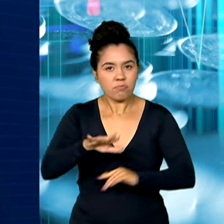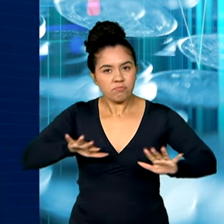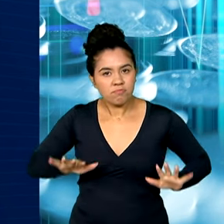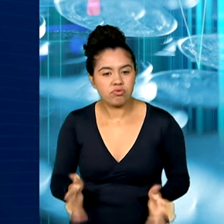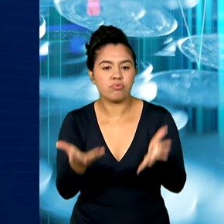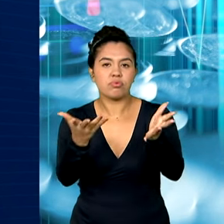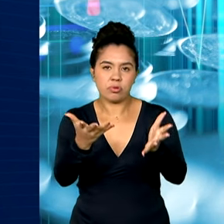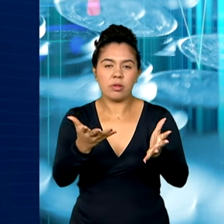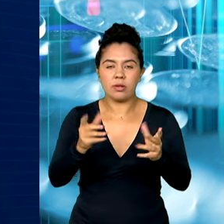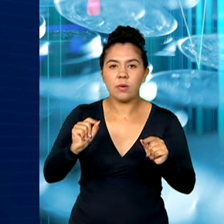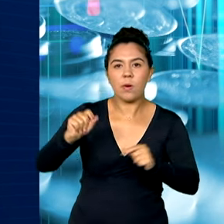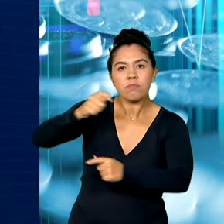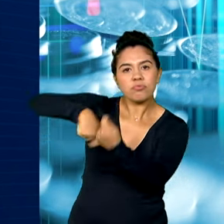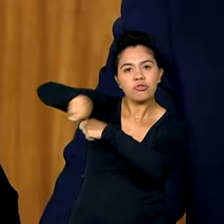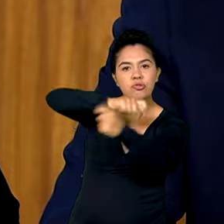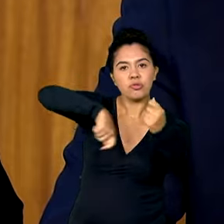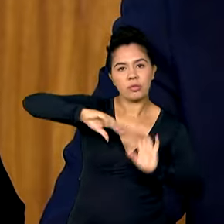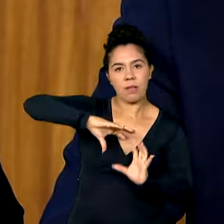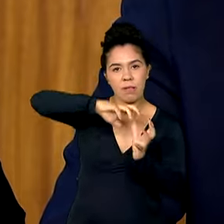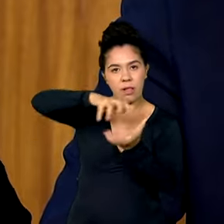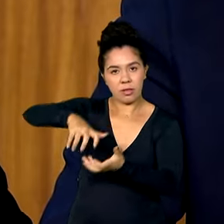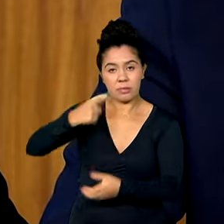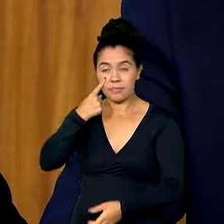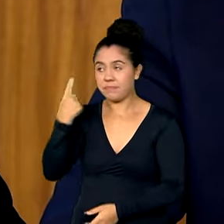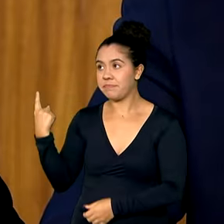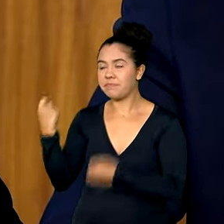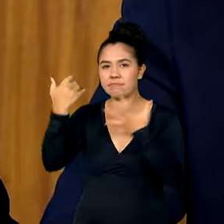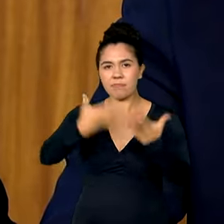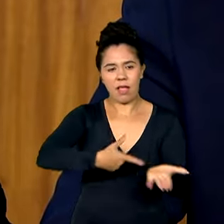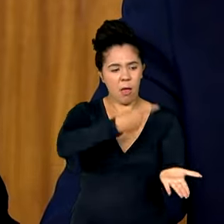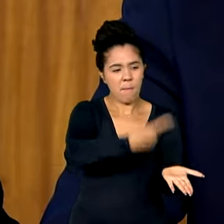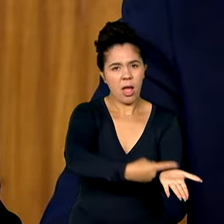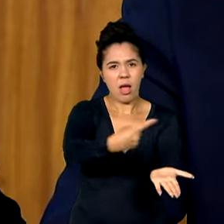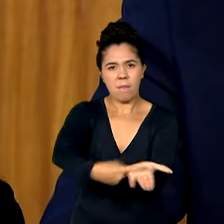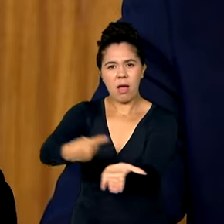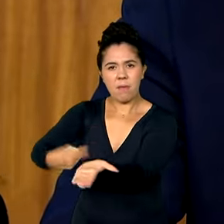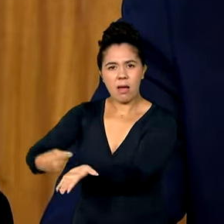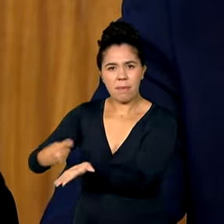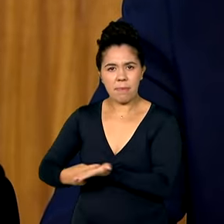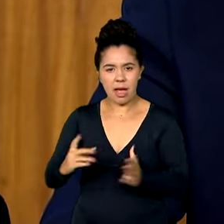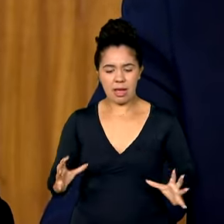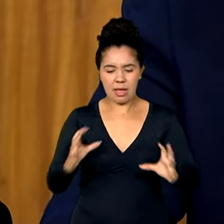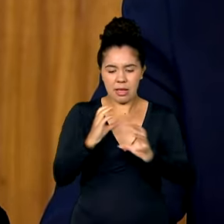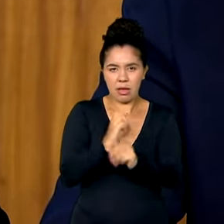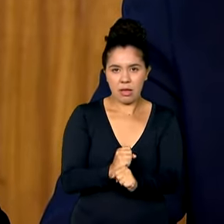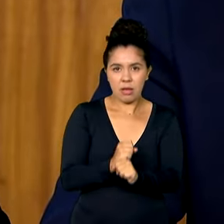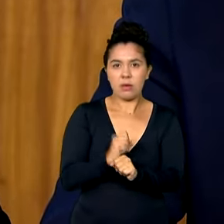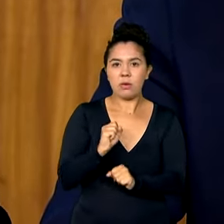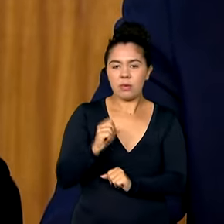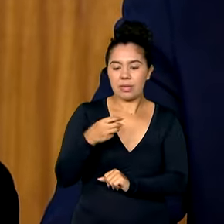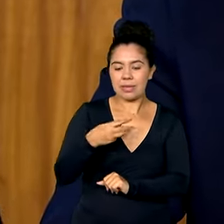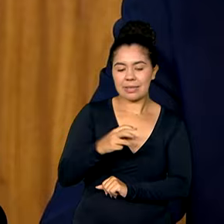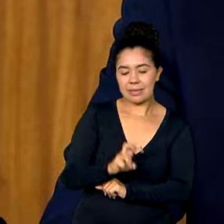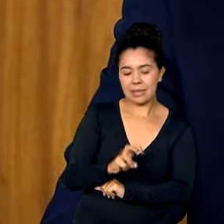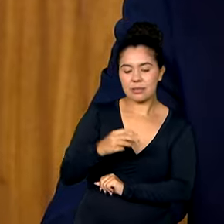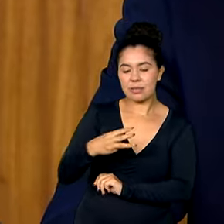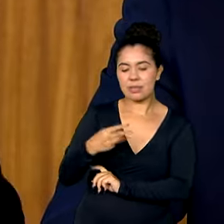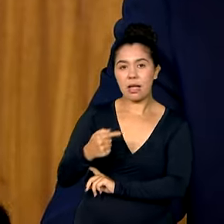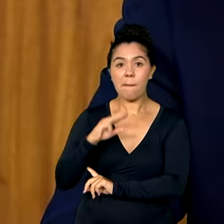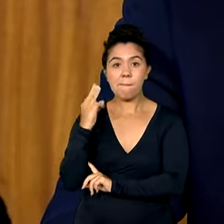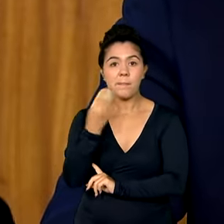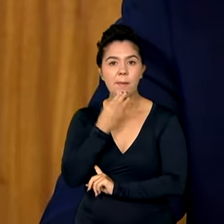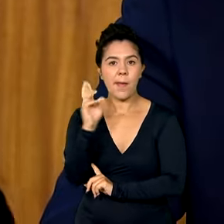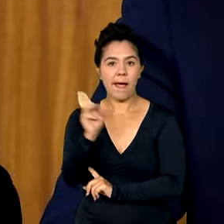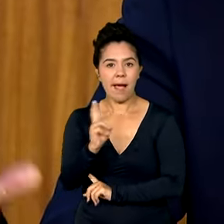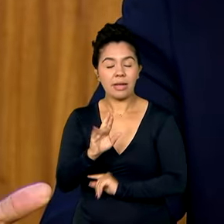presença internacional do setor. Nesses convênios são 537 milhões de reais, mas que envolvem